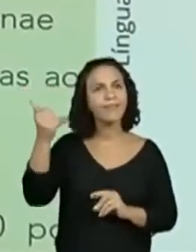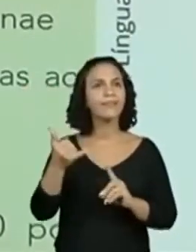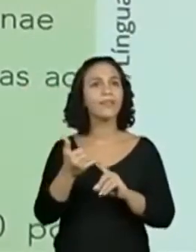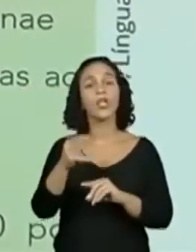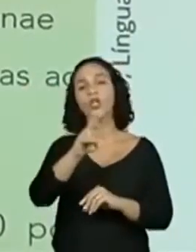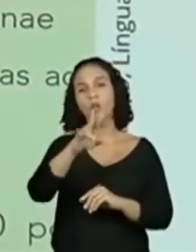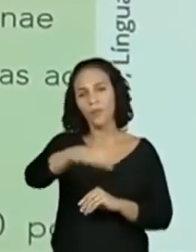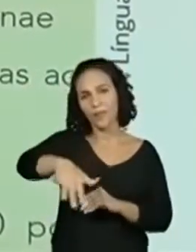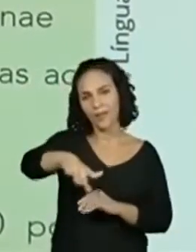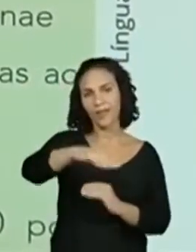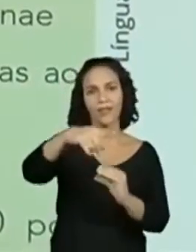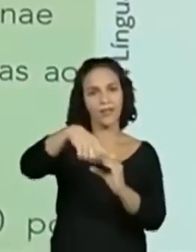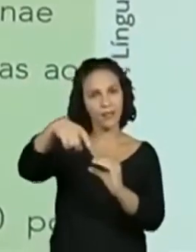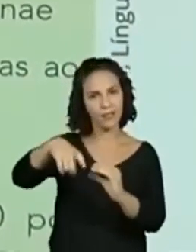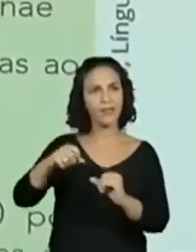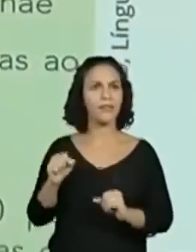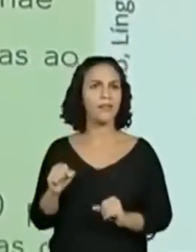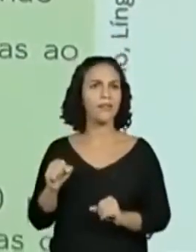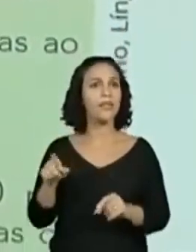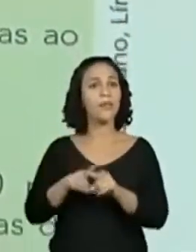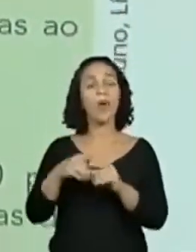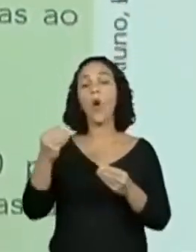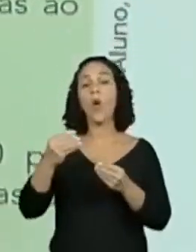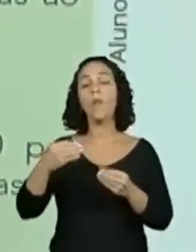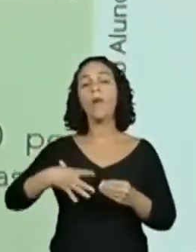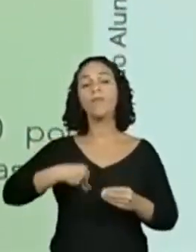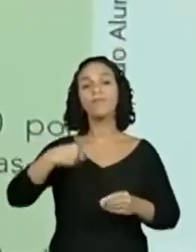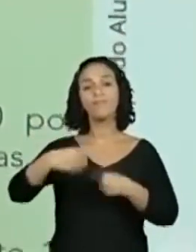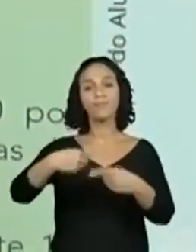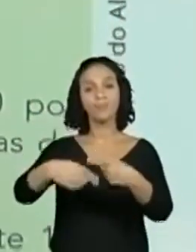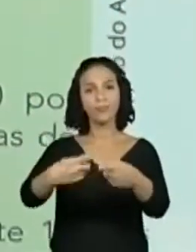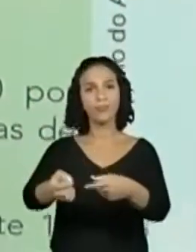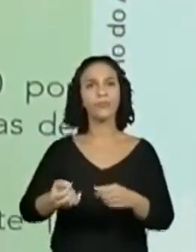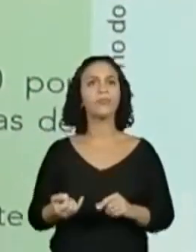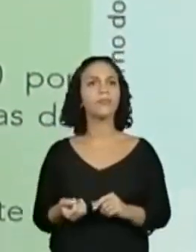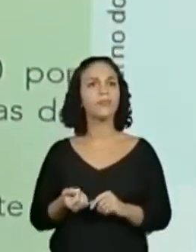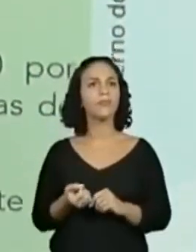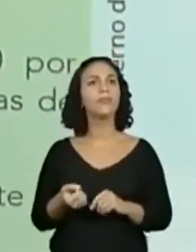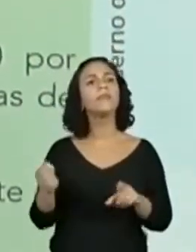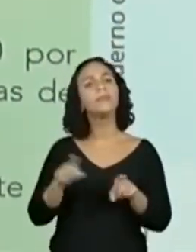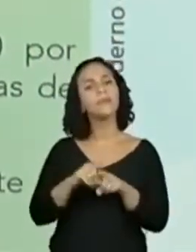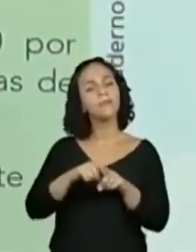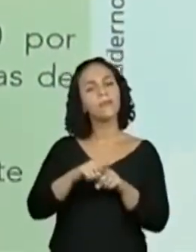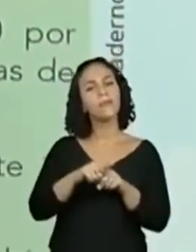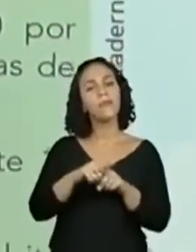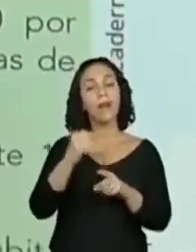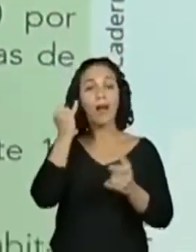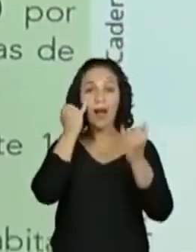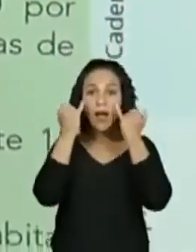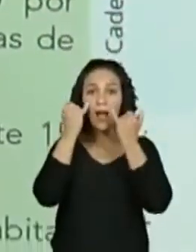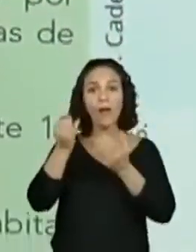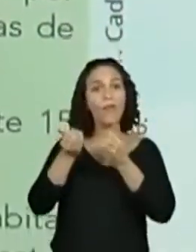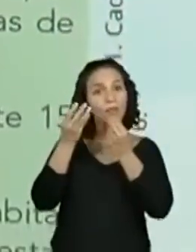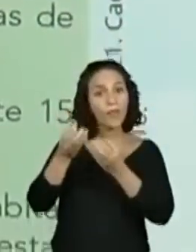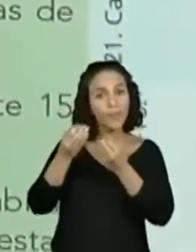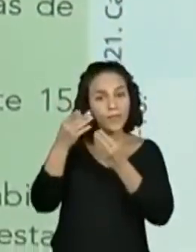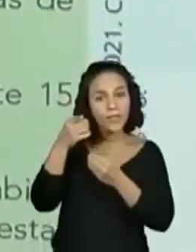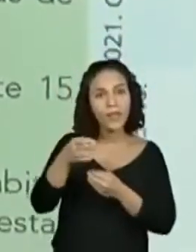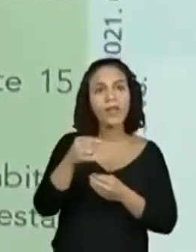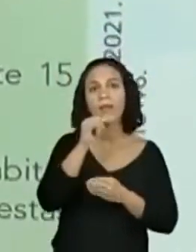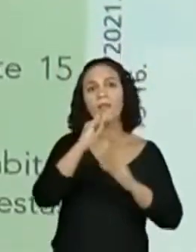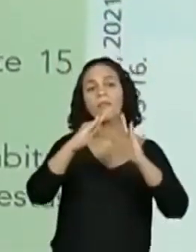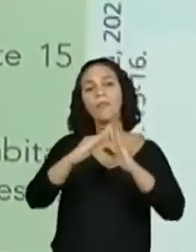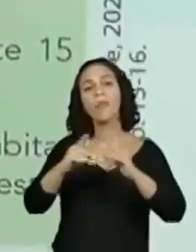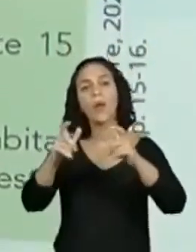científico. A reprodução. A gente tem várias informações sobre o animal. Ó, o pessoal. O